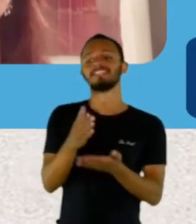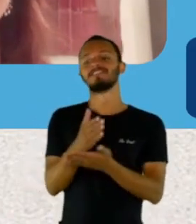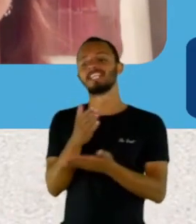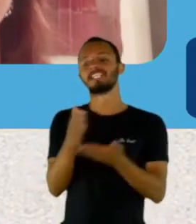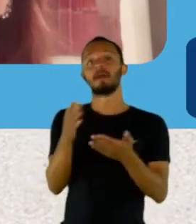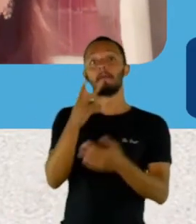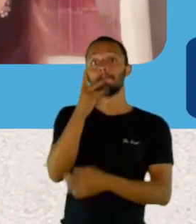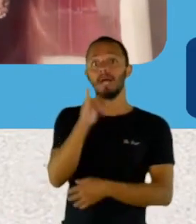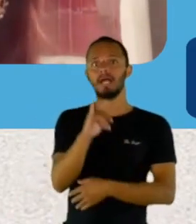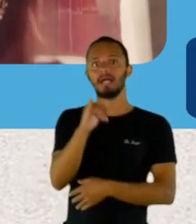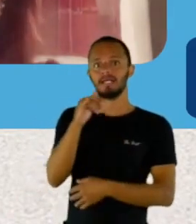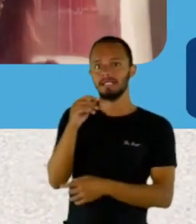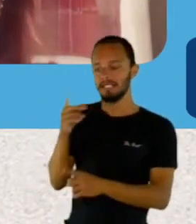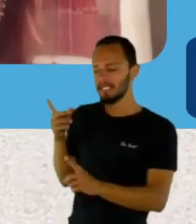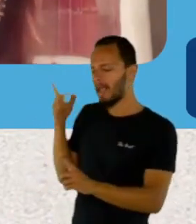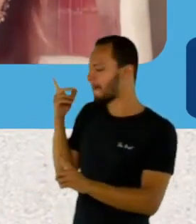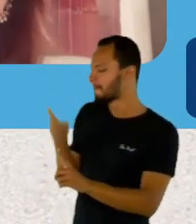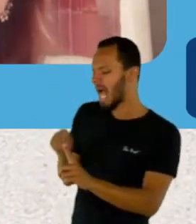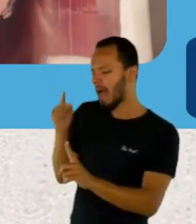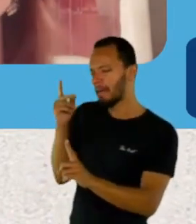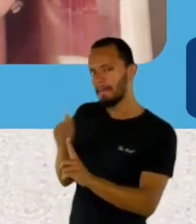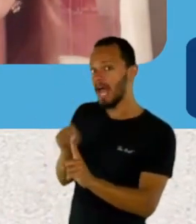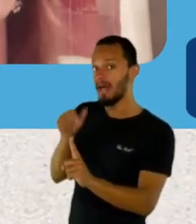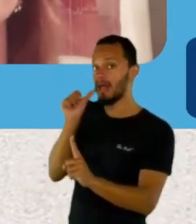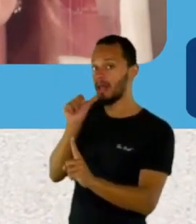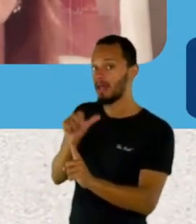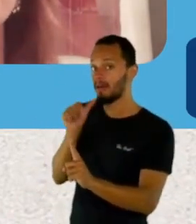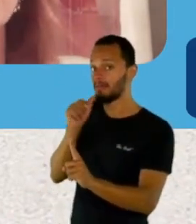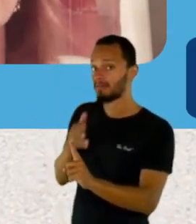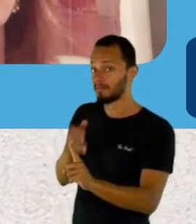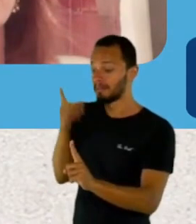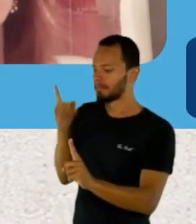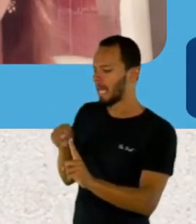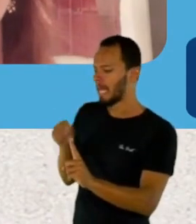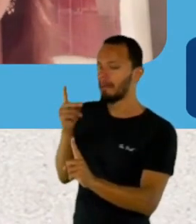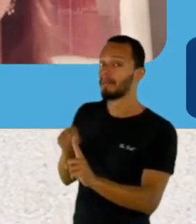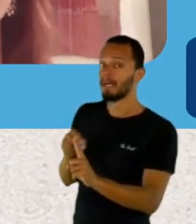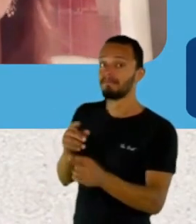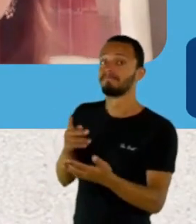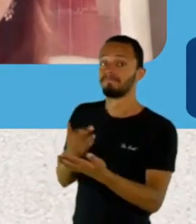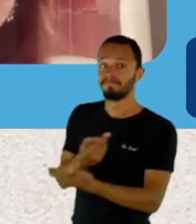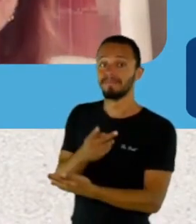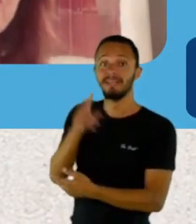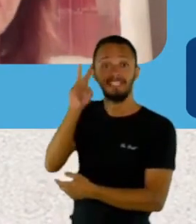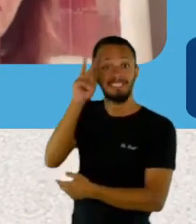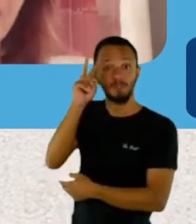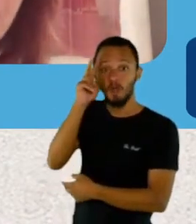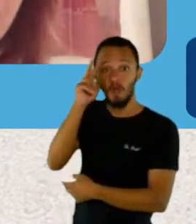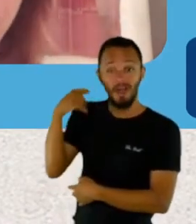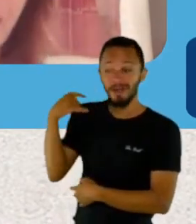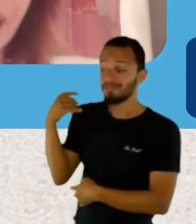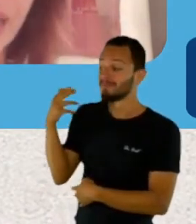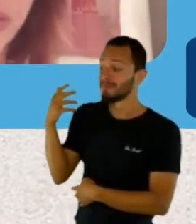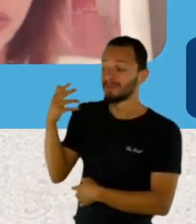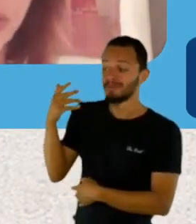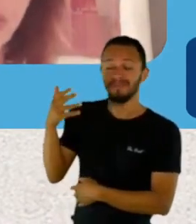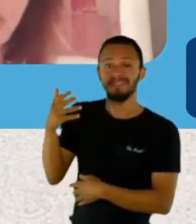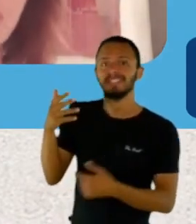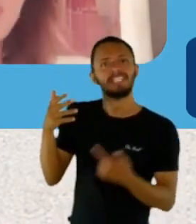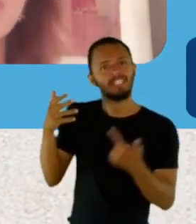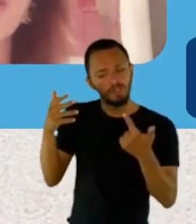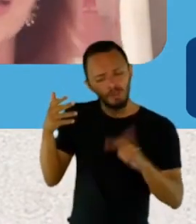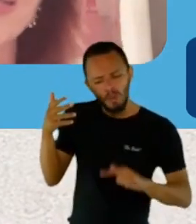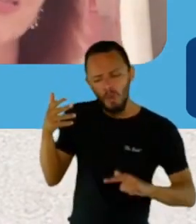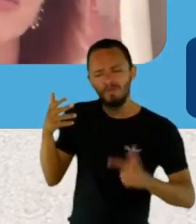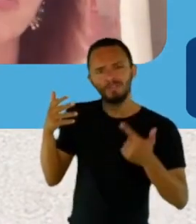Que sonhava uma coisa diferente. Tem toda uma história, né, Josane? E se a gente vê se repetindo. Eu estava falando aí também em BH do